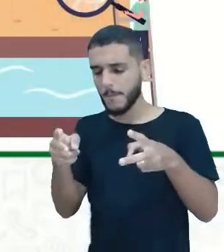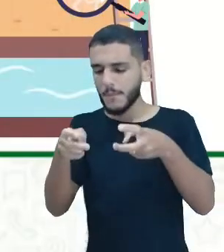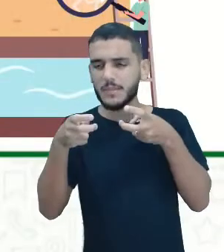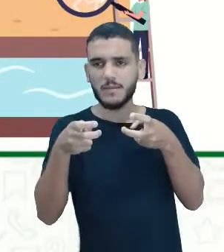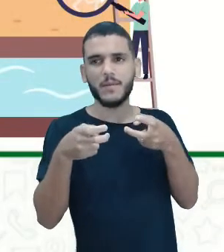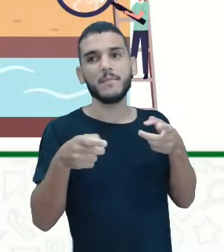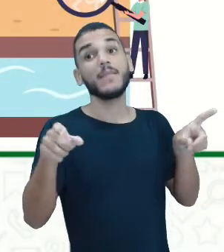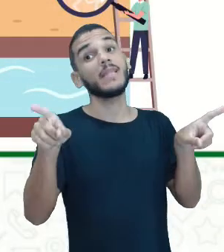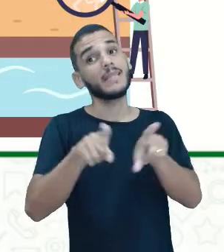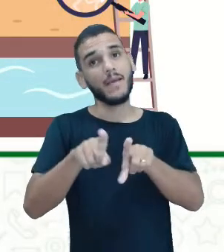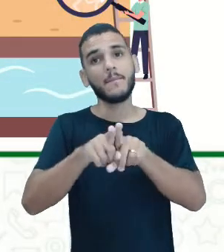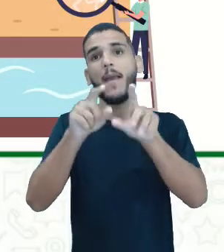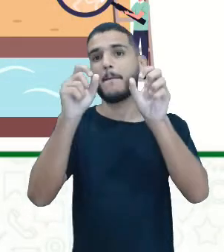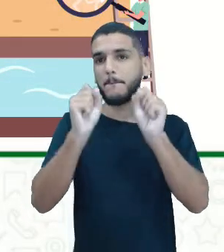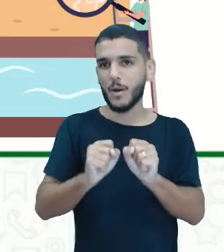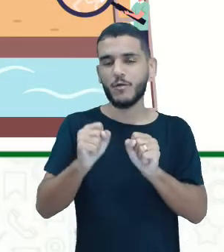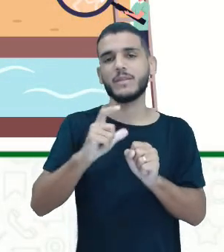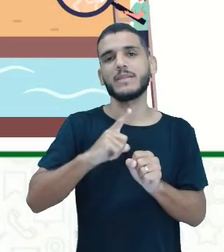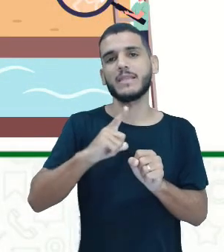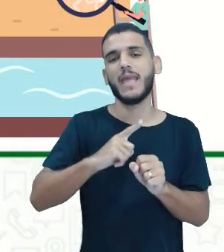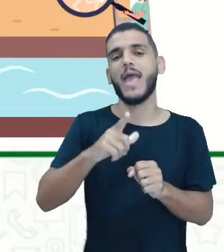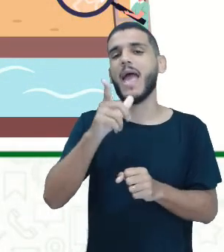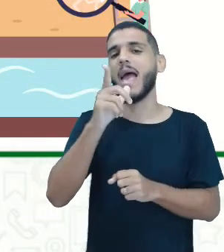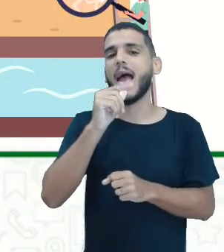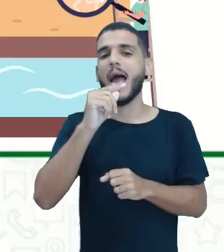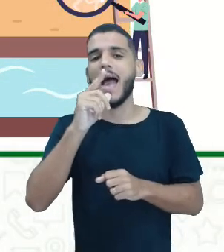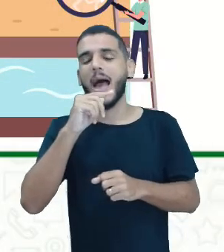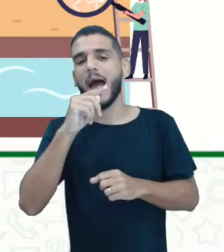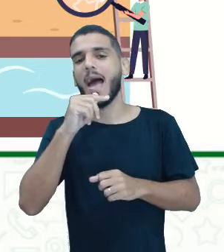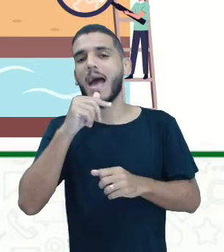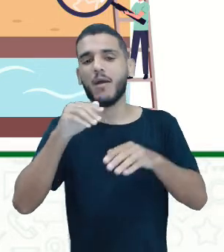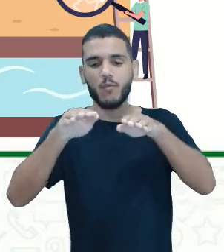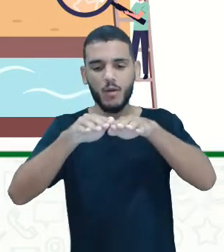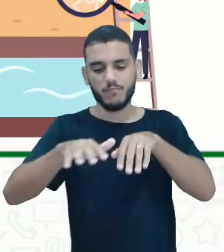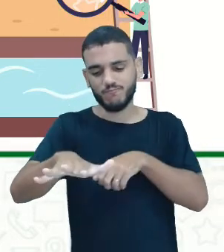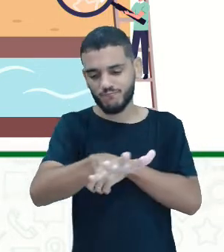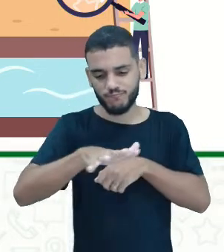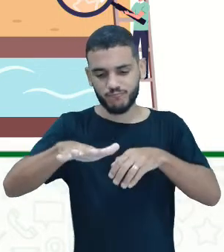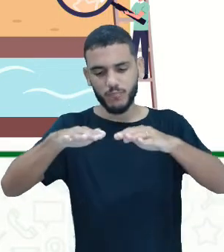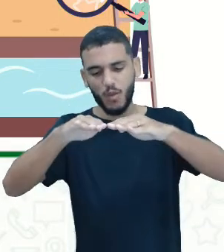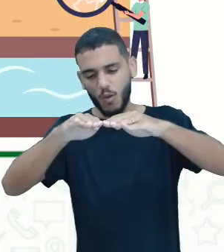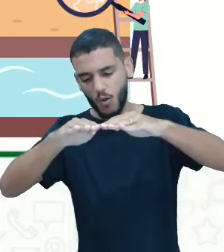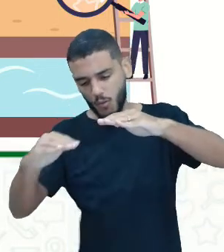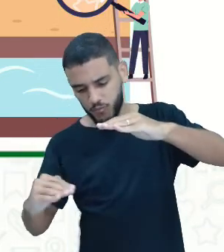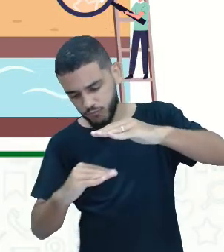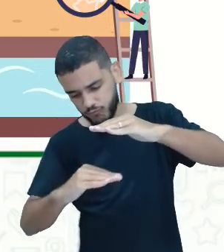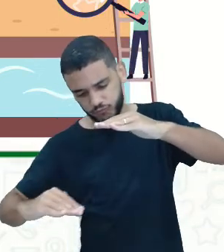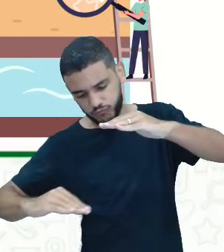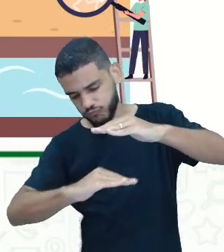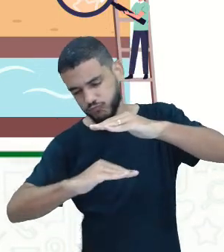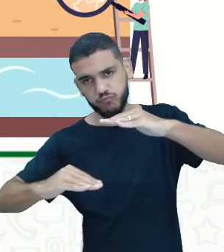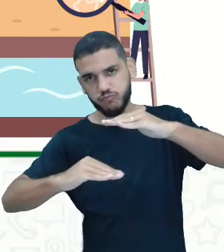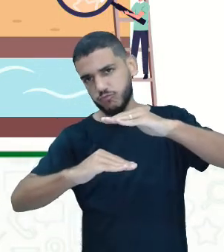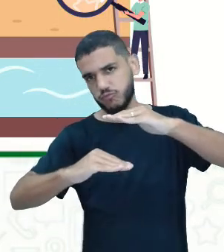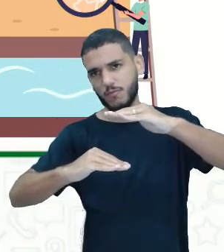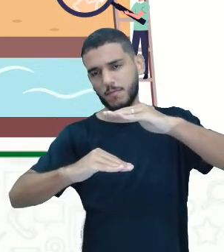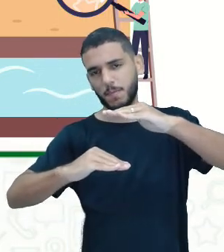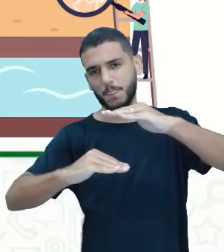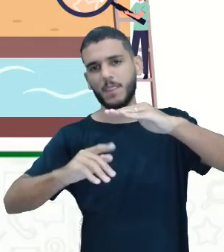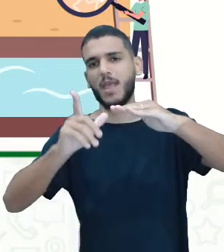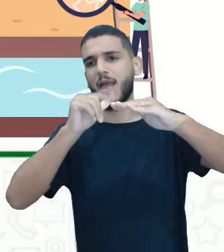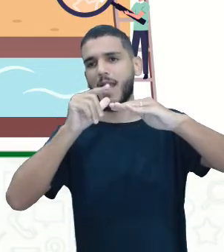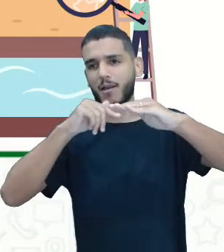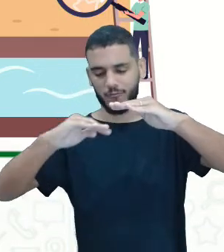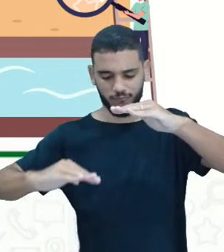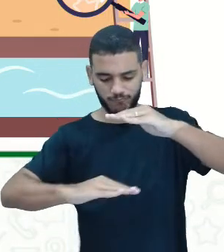subterrâneas, né? A gente pode obter essas águas do dia a dia através de poços artesianos. Esses poços, gente... O